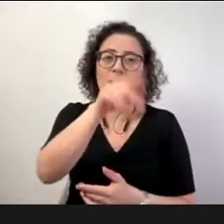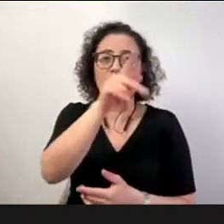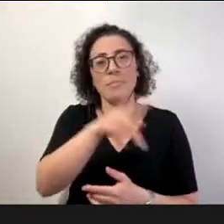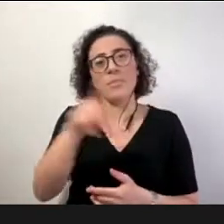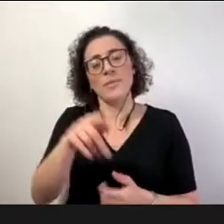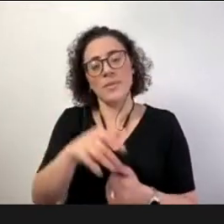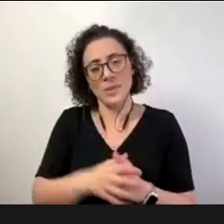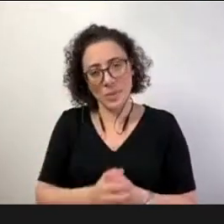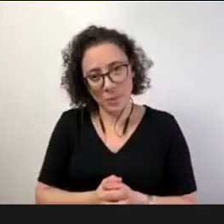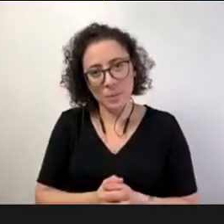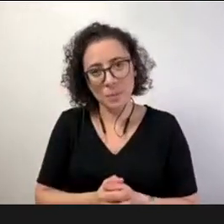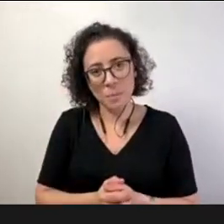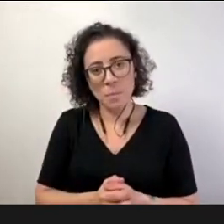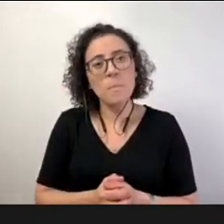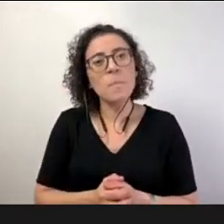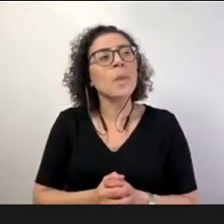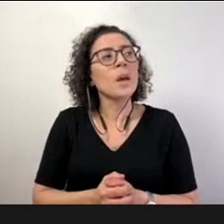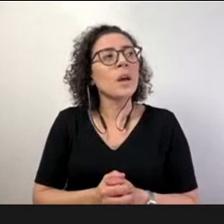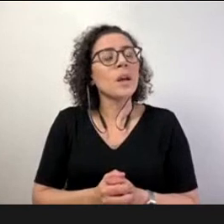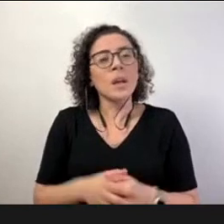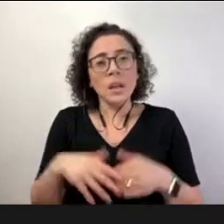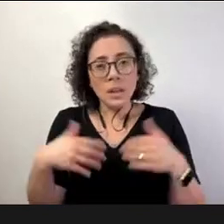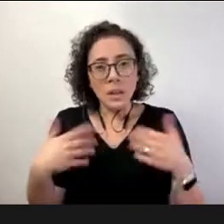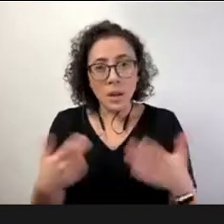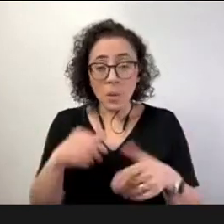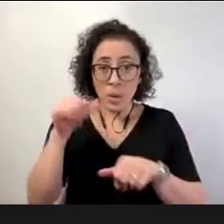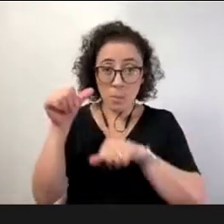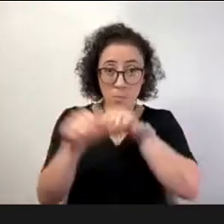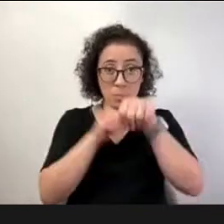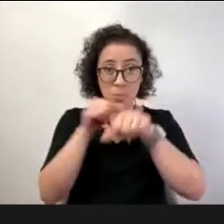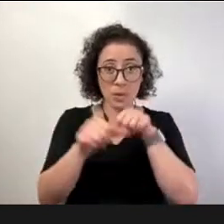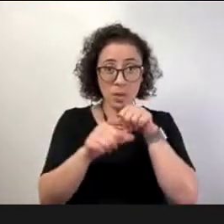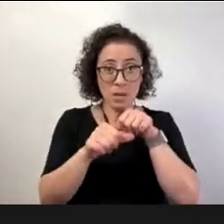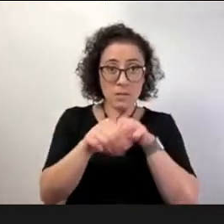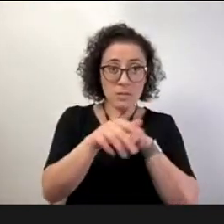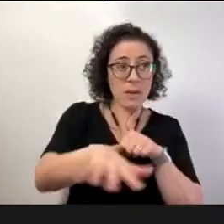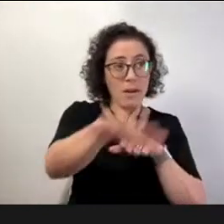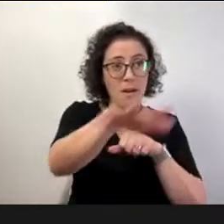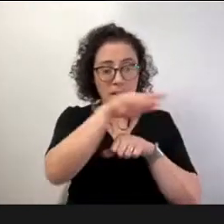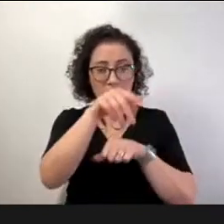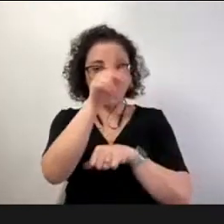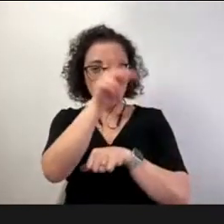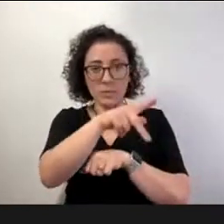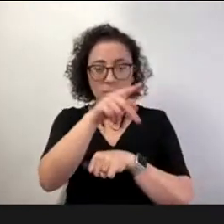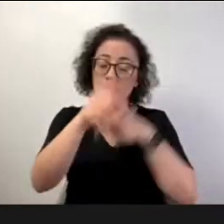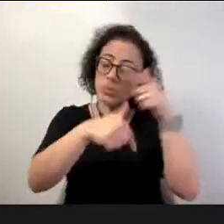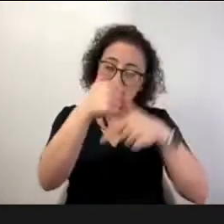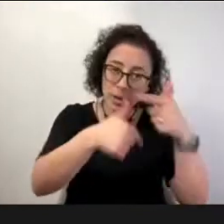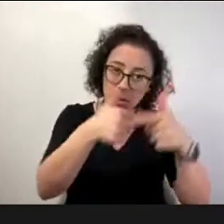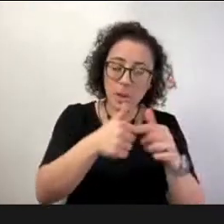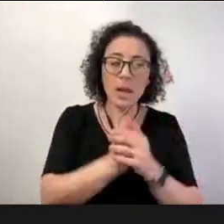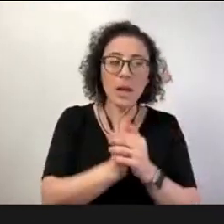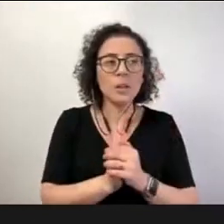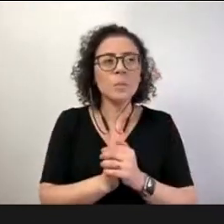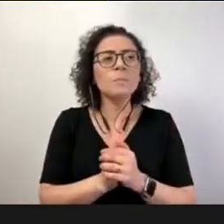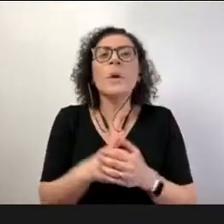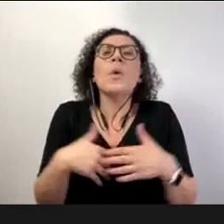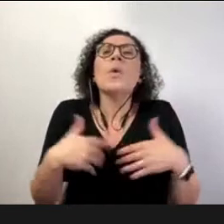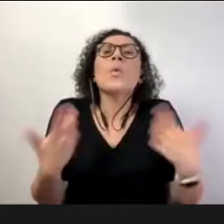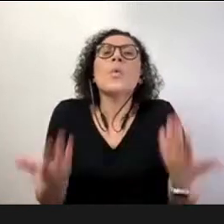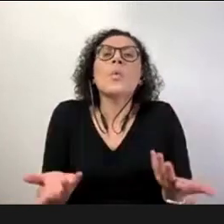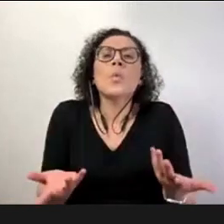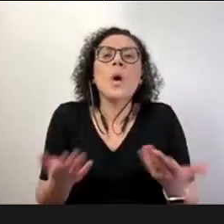e assim junto com com essa mudança do mundo do trabalho começa a se dizer então quais são essas habilidades quais são essas